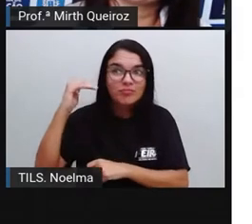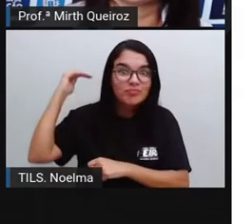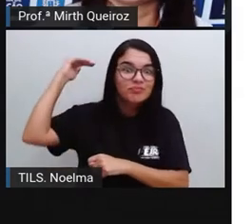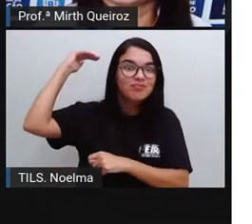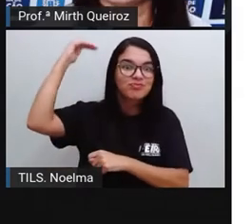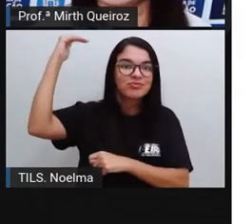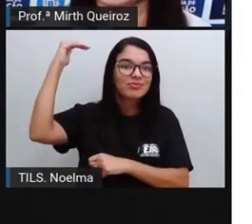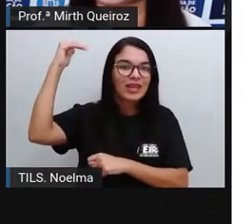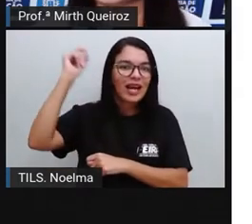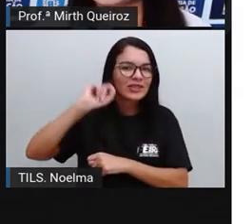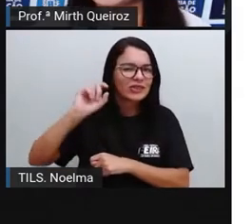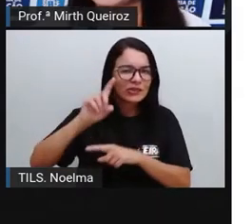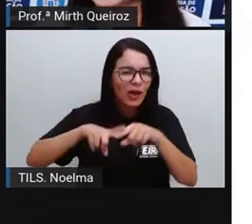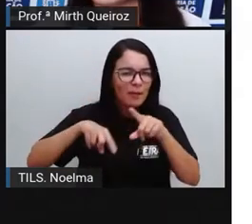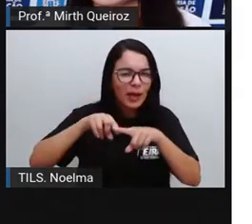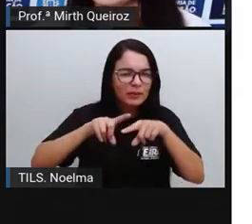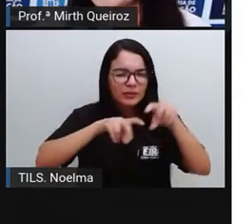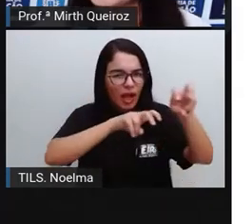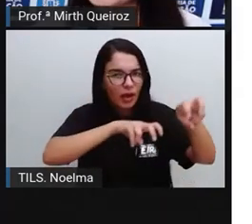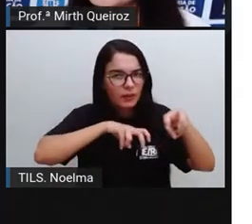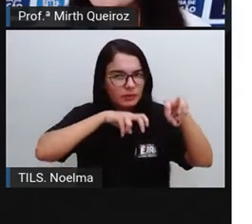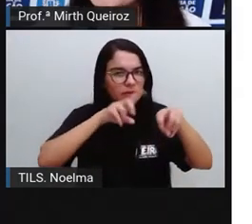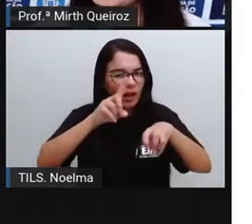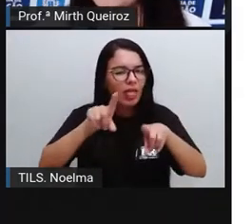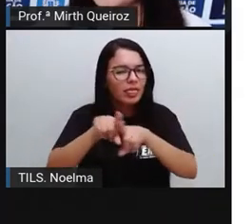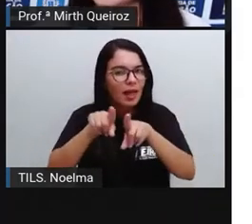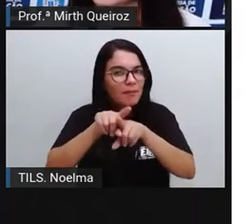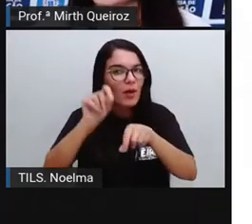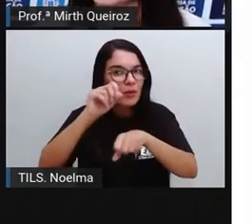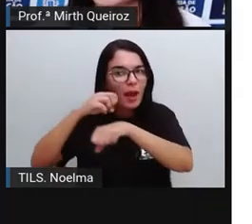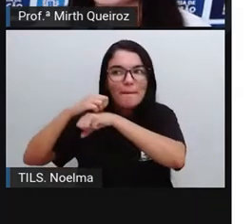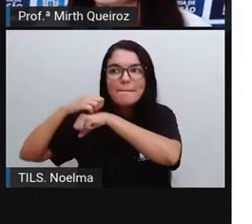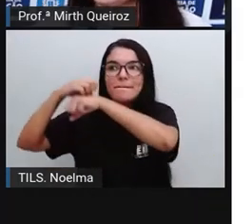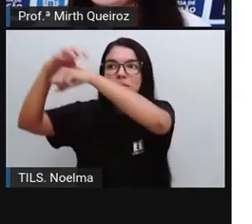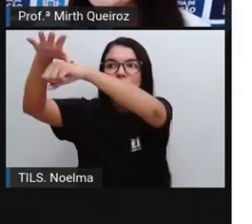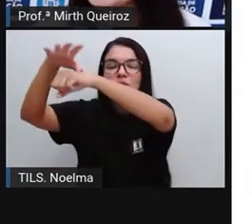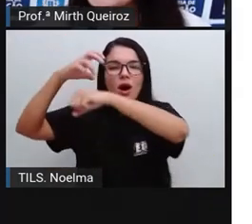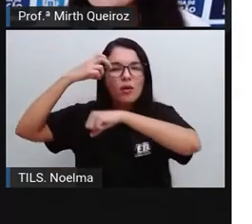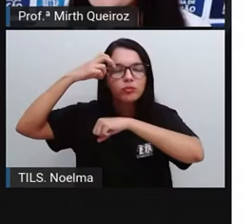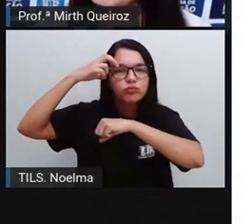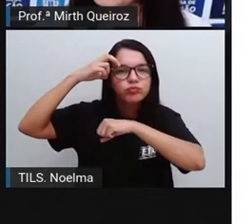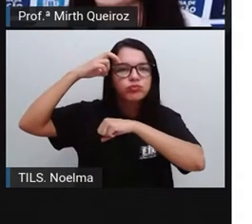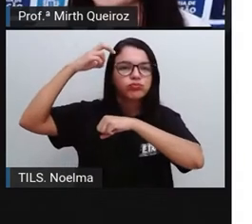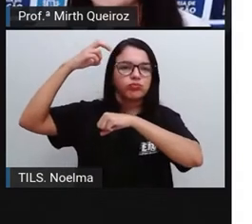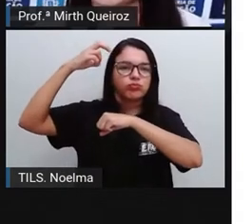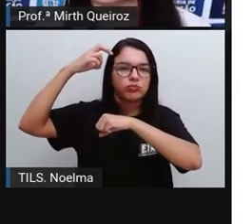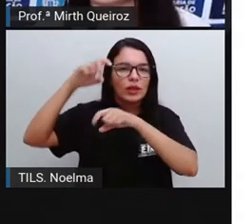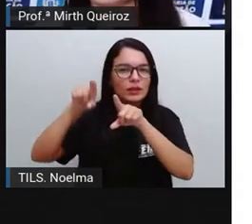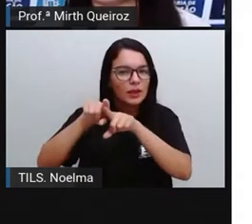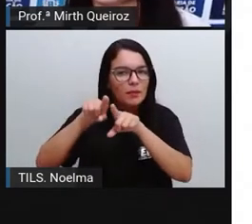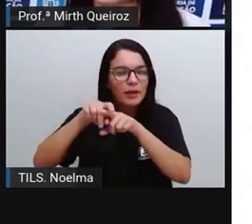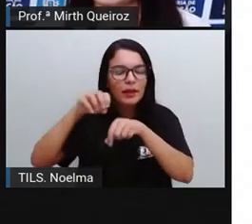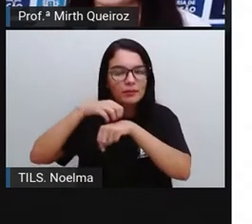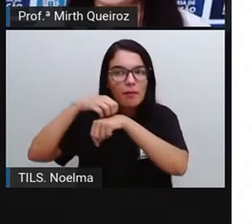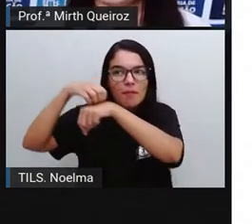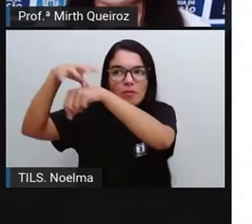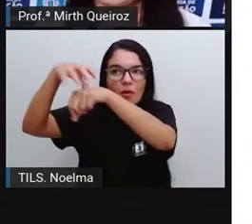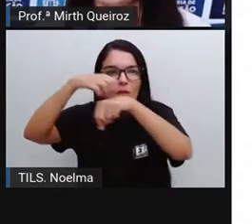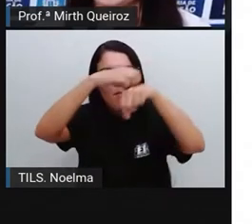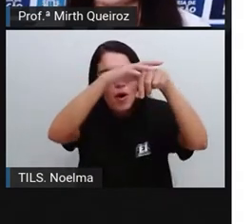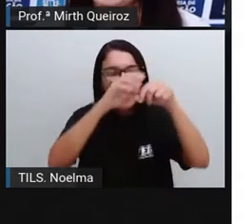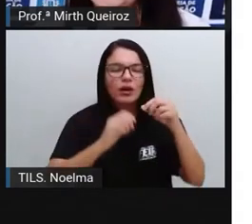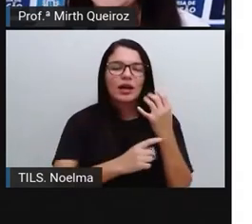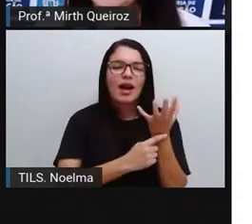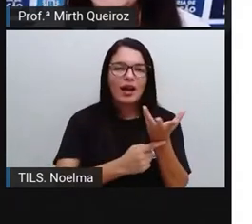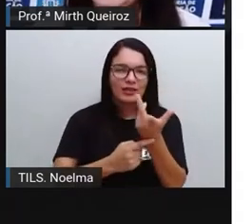produtos, né? Da agricultura, não. O Brasil também exporta a cultura. O Brasil também exporta a arte, como aconteceu com